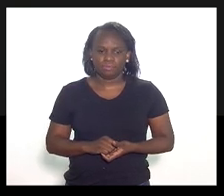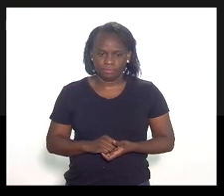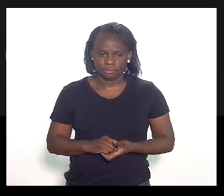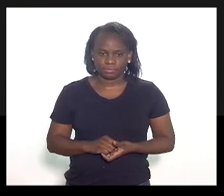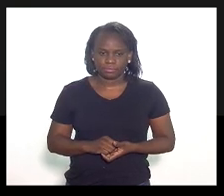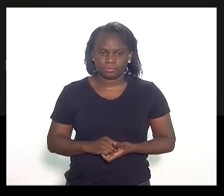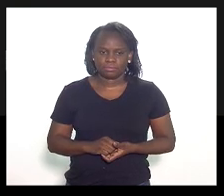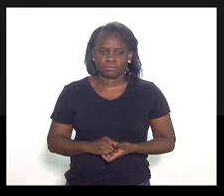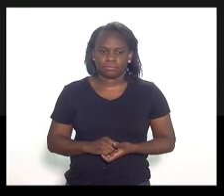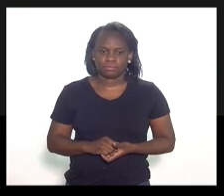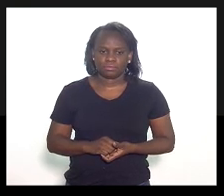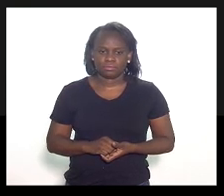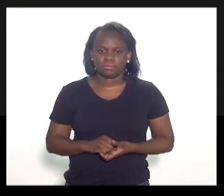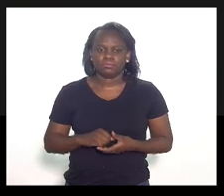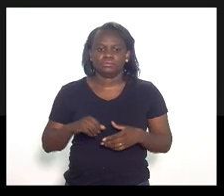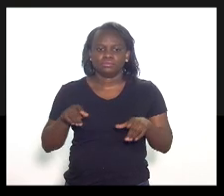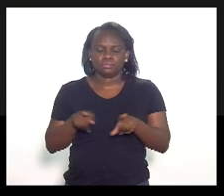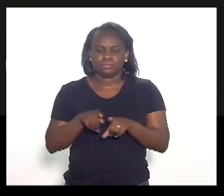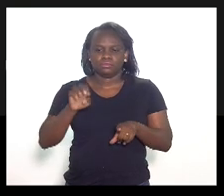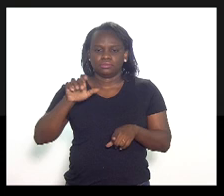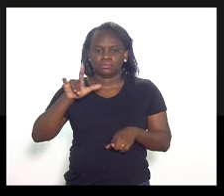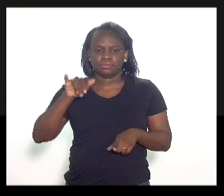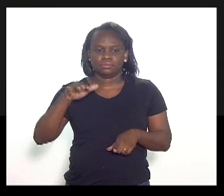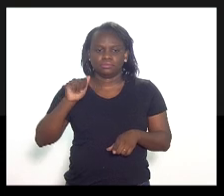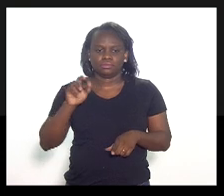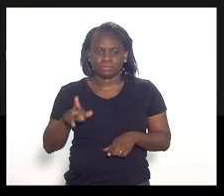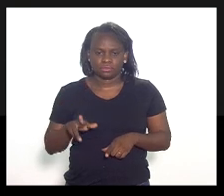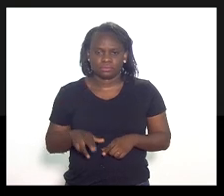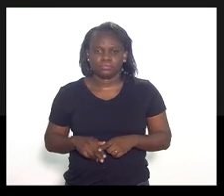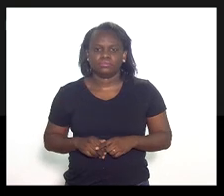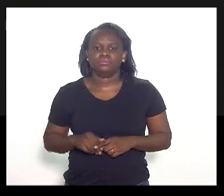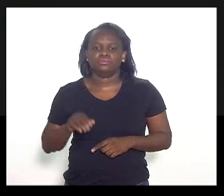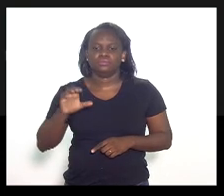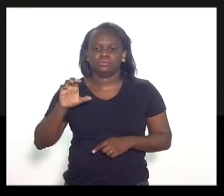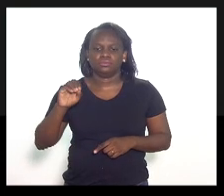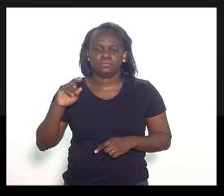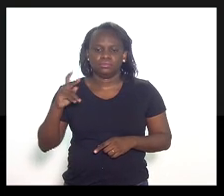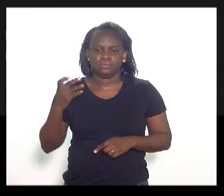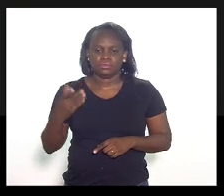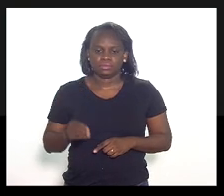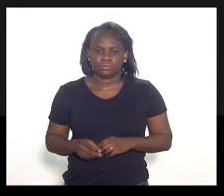inscrevo na ordem final, na expediente final, deputada. Heliomar Coelho.